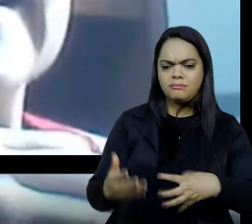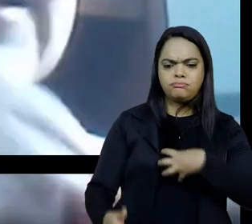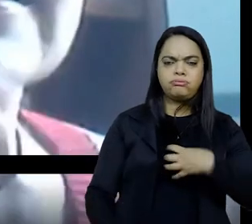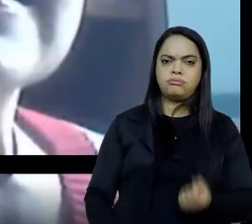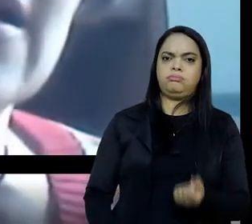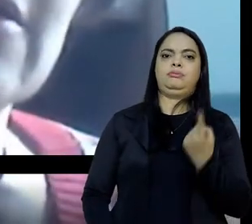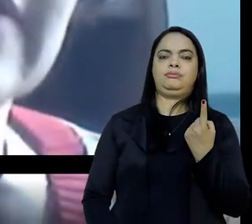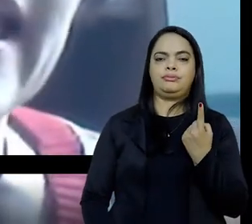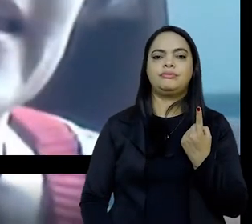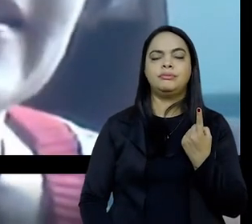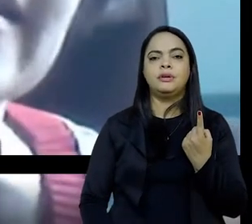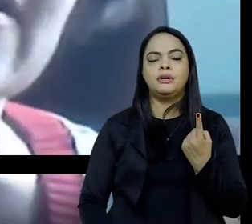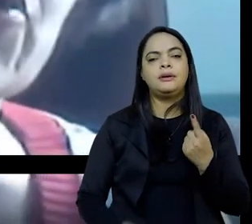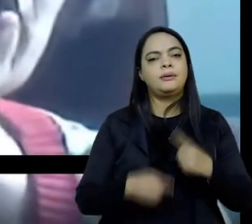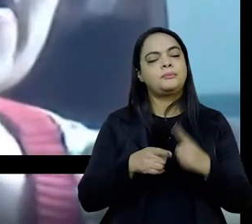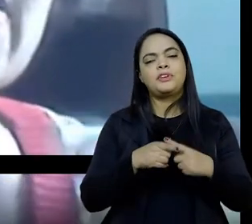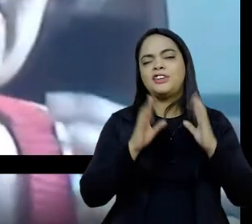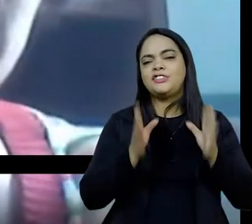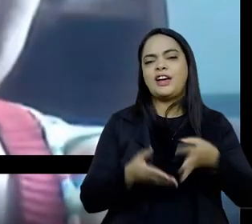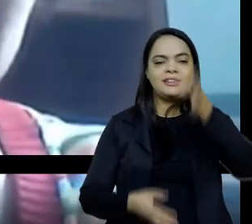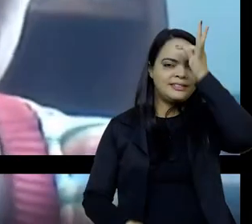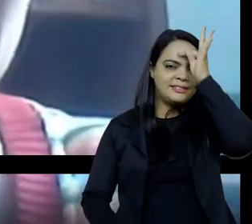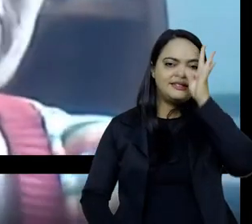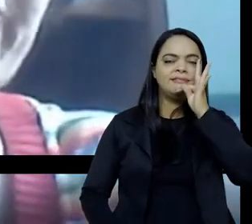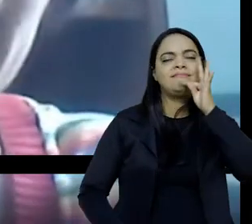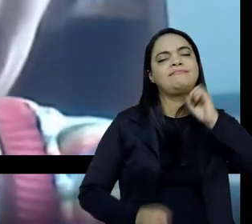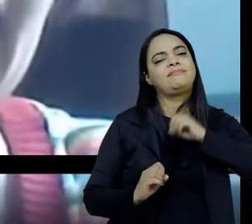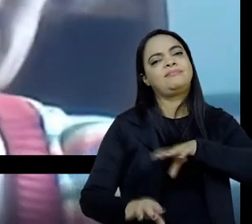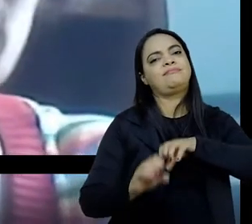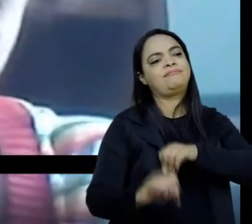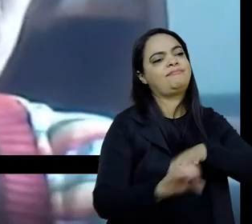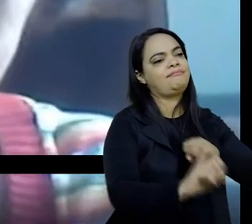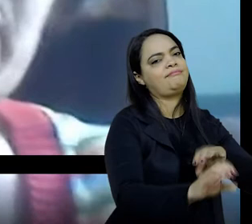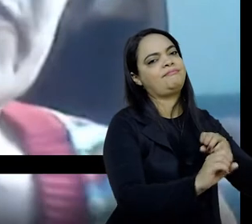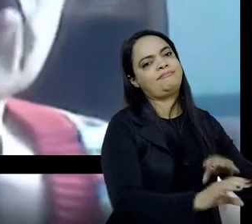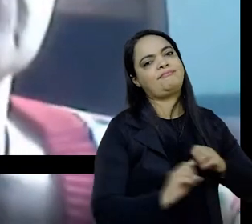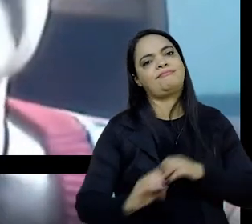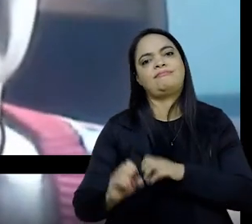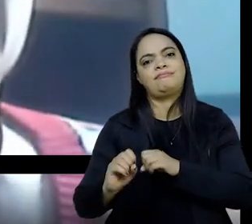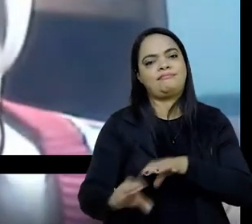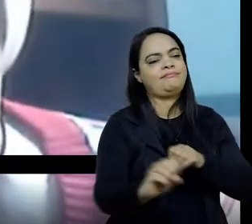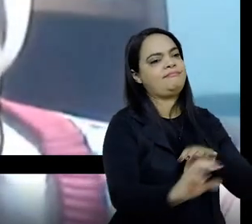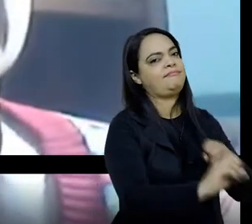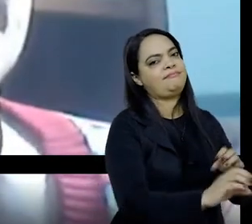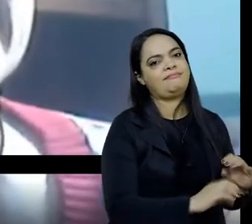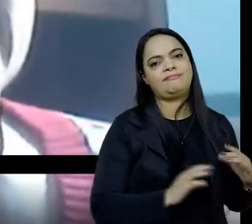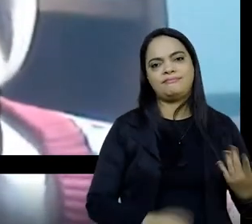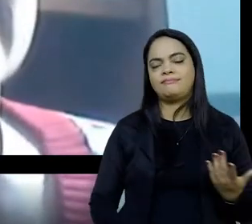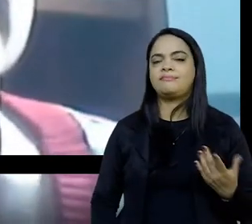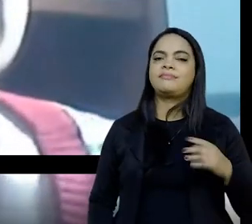a tradição que existe de ensinar, de falar, de estudar a